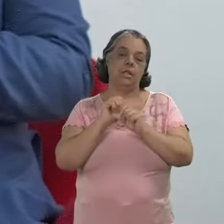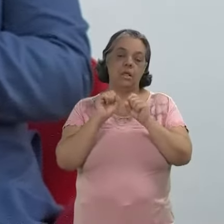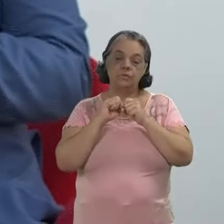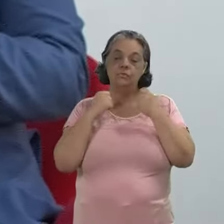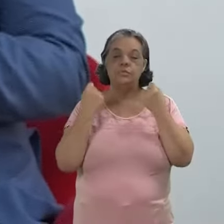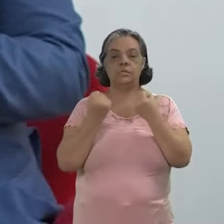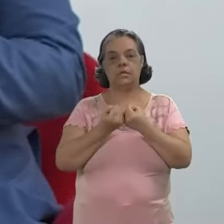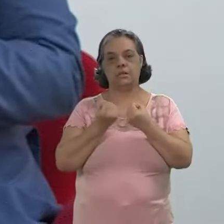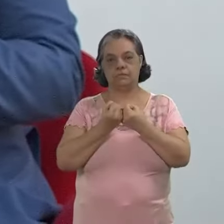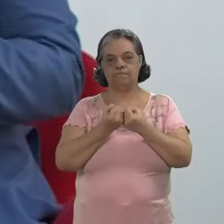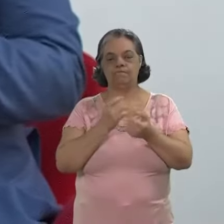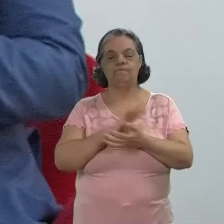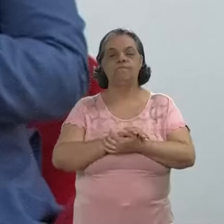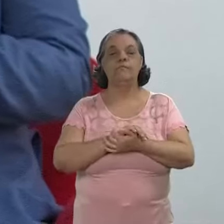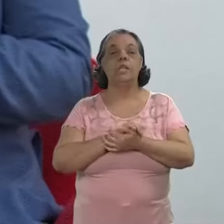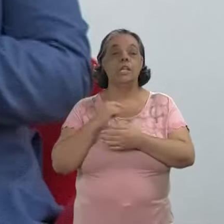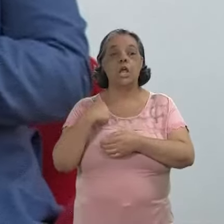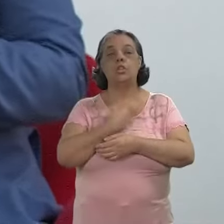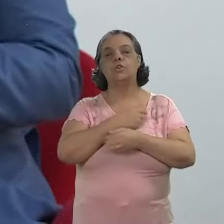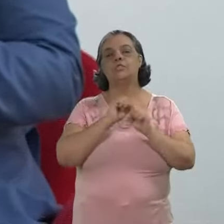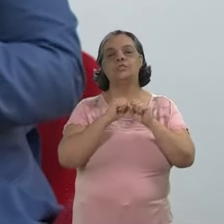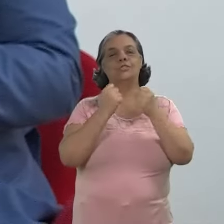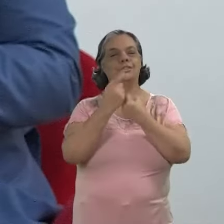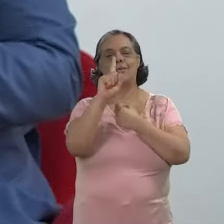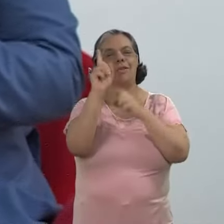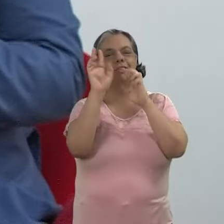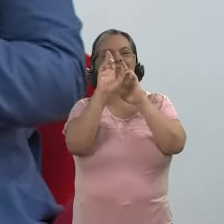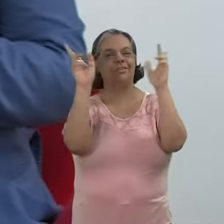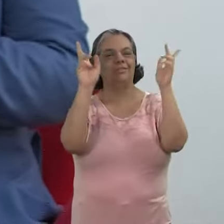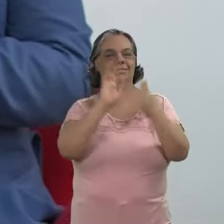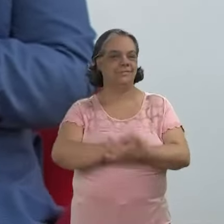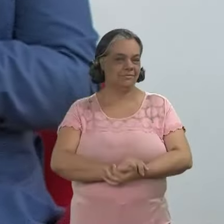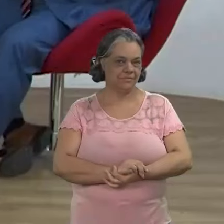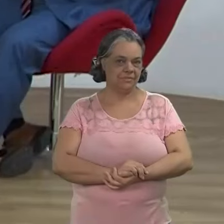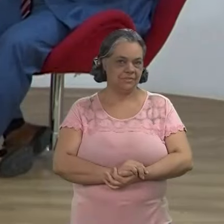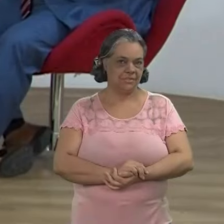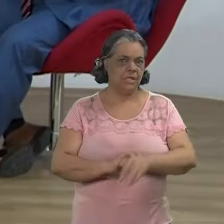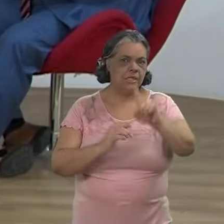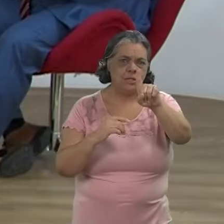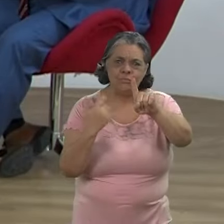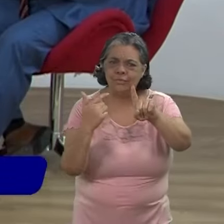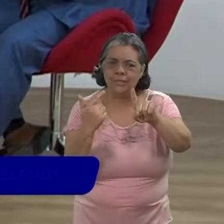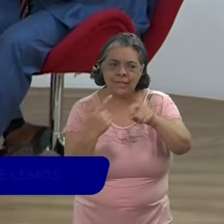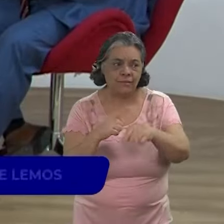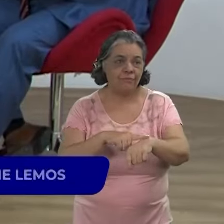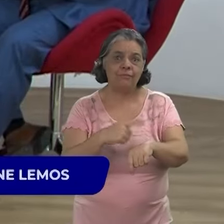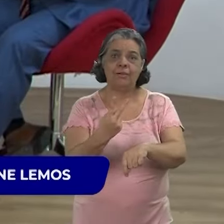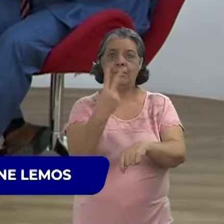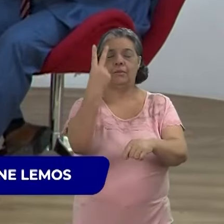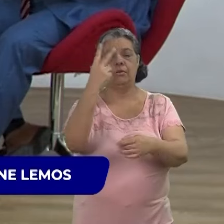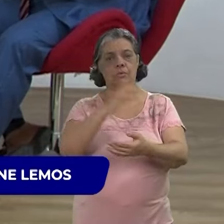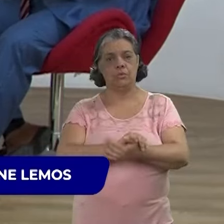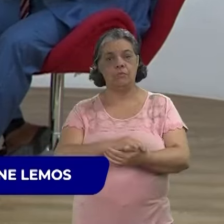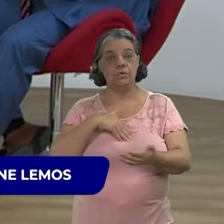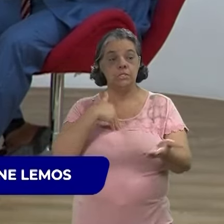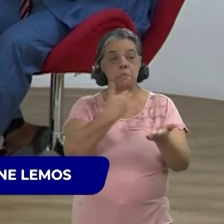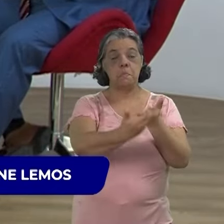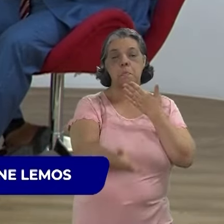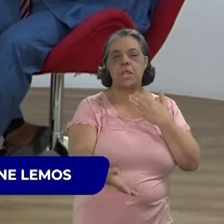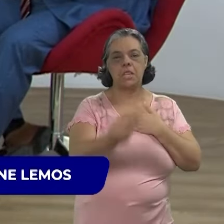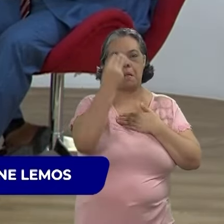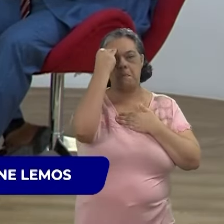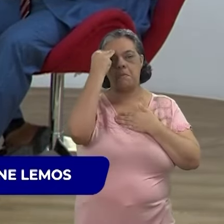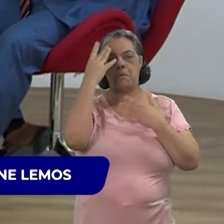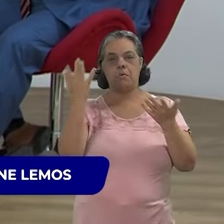as sociedades e a nossa sociedade não é diferente então isso não tem preço imagina você